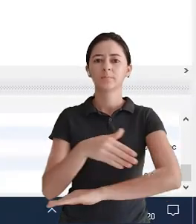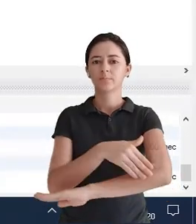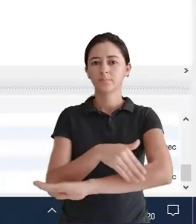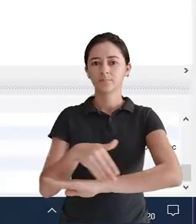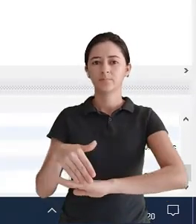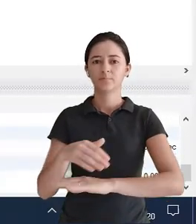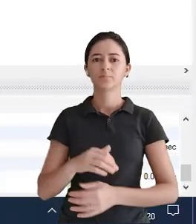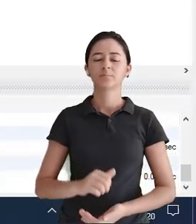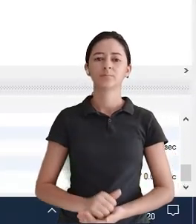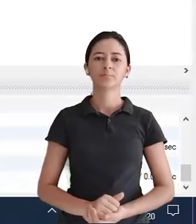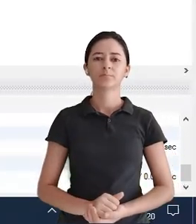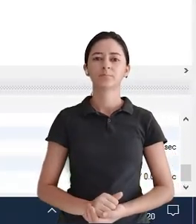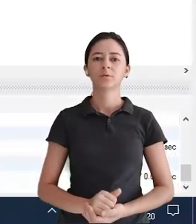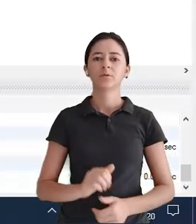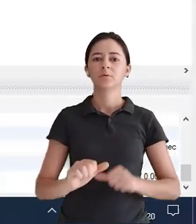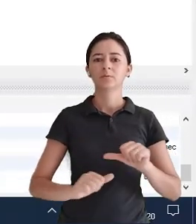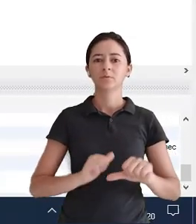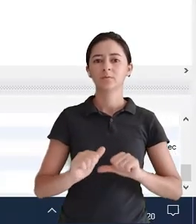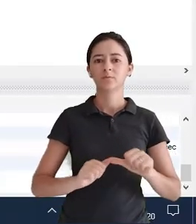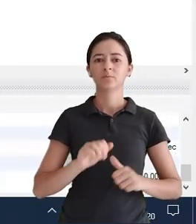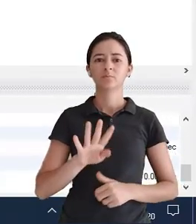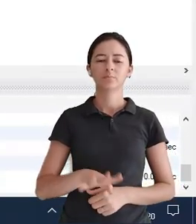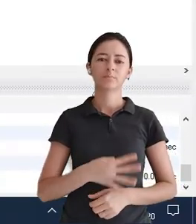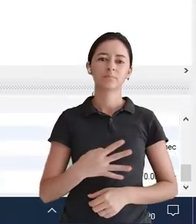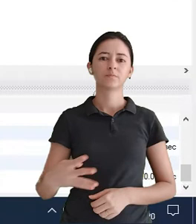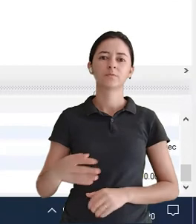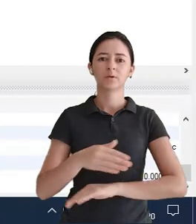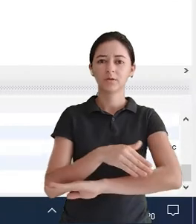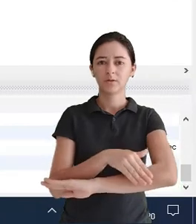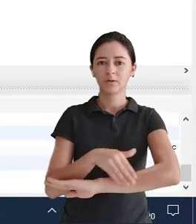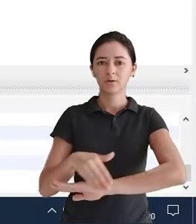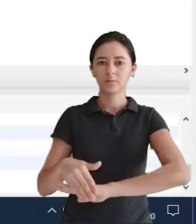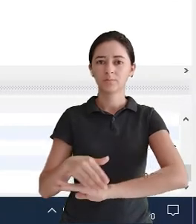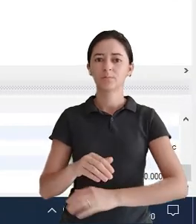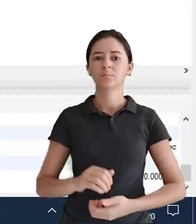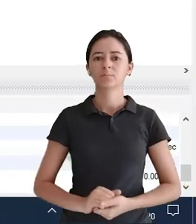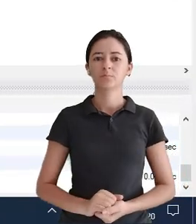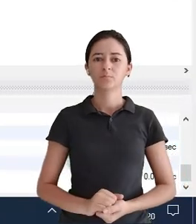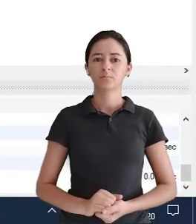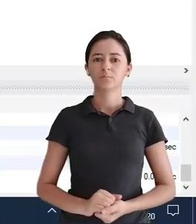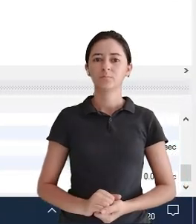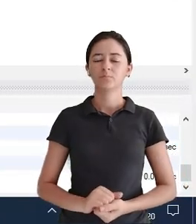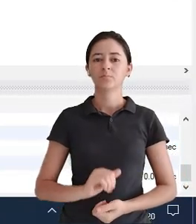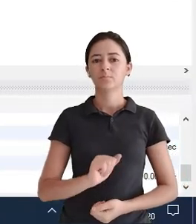3 Alter Table Endereço